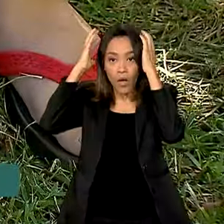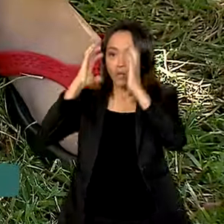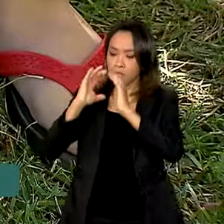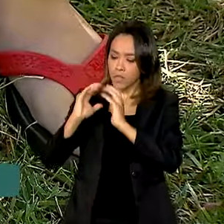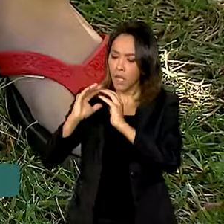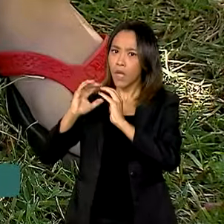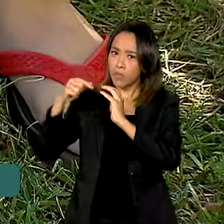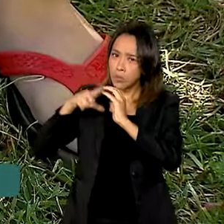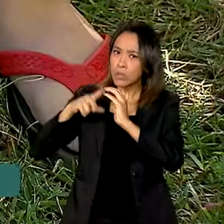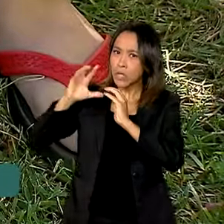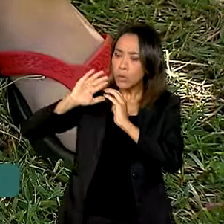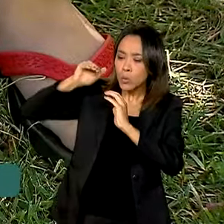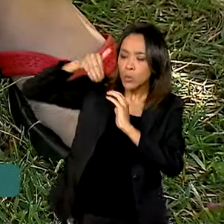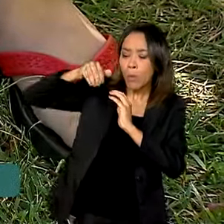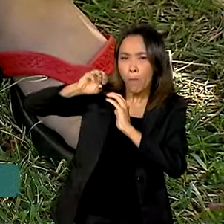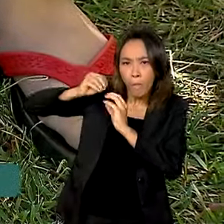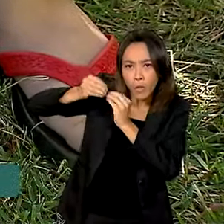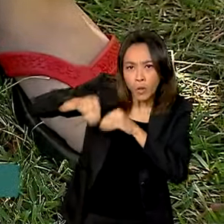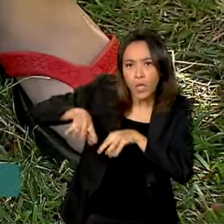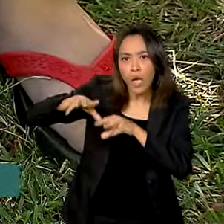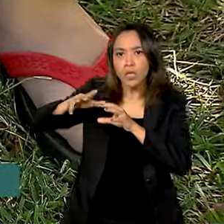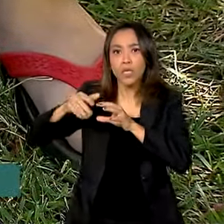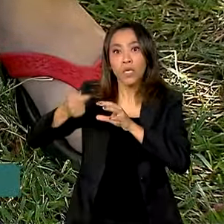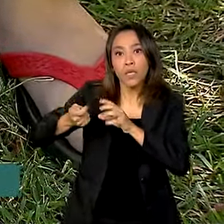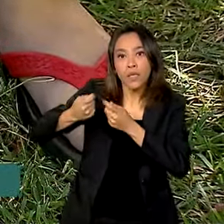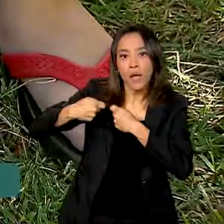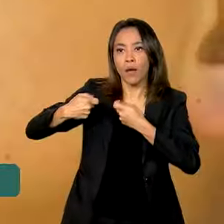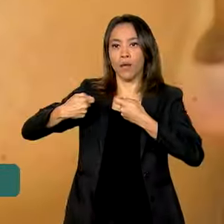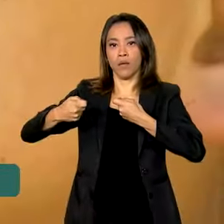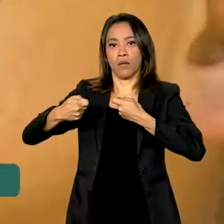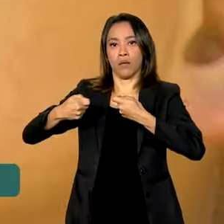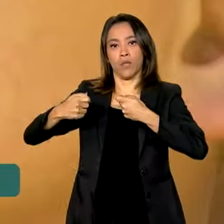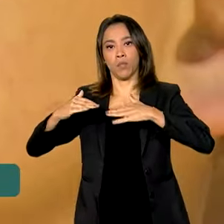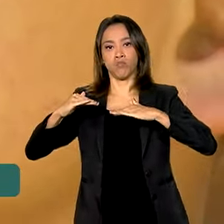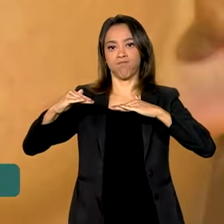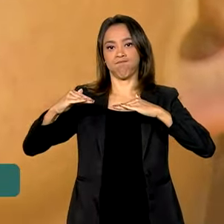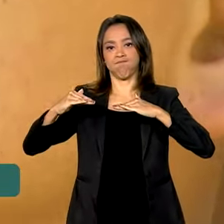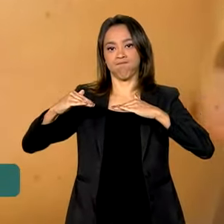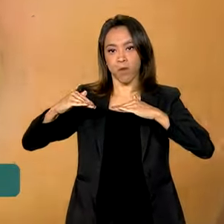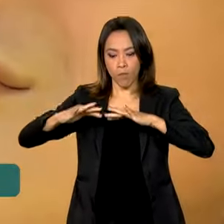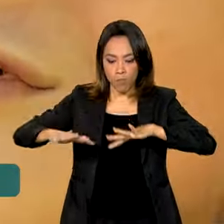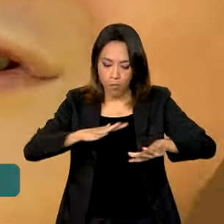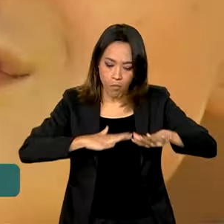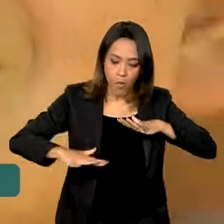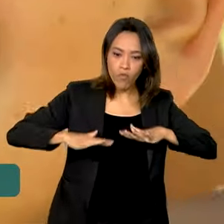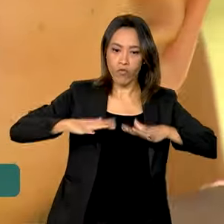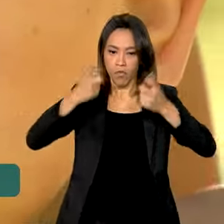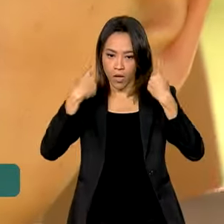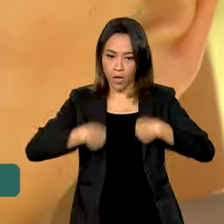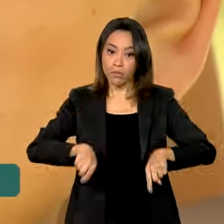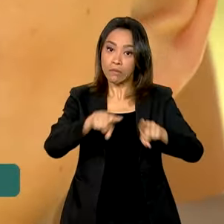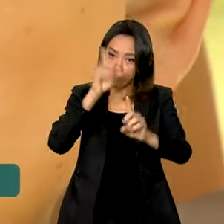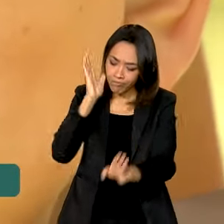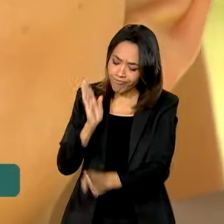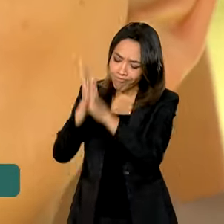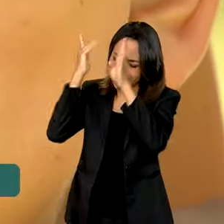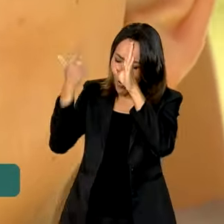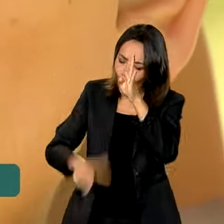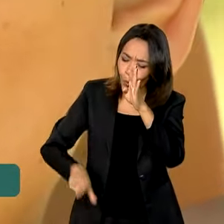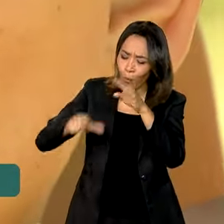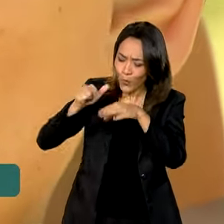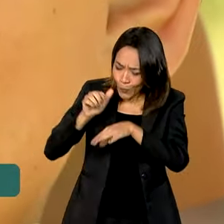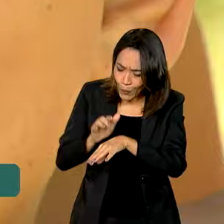responsável pelo equilíbrio e coordenação dos movimentos. Hoje, com 11 anos, ele também foi diagnosticado com